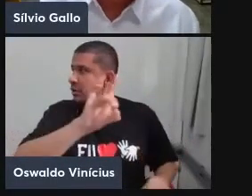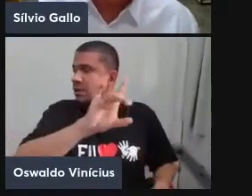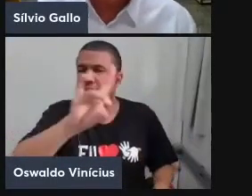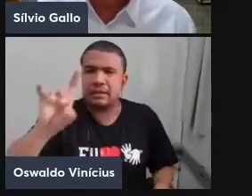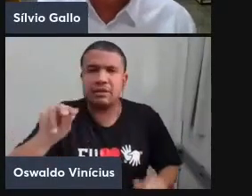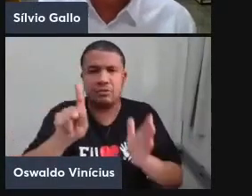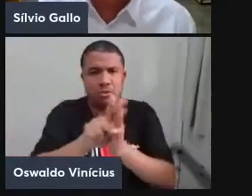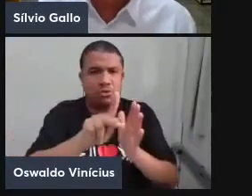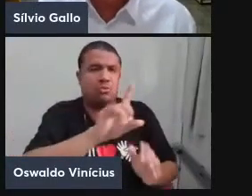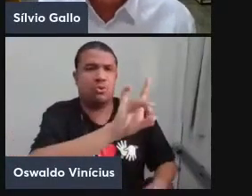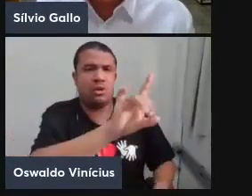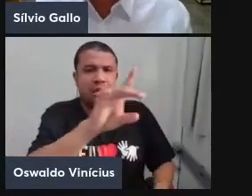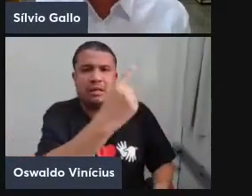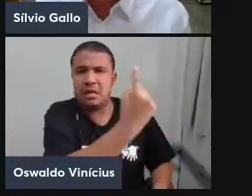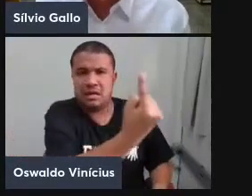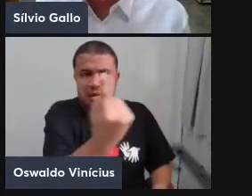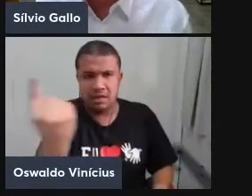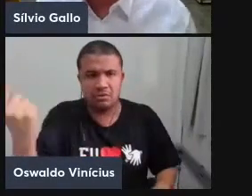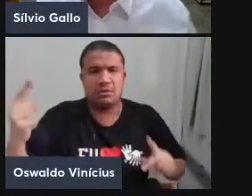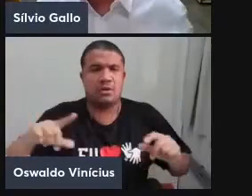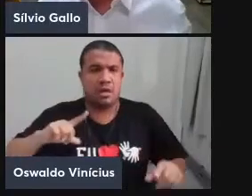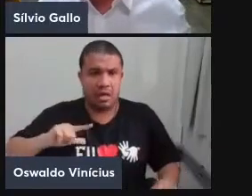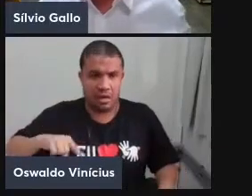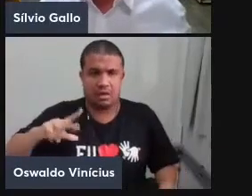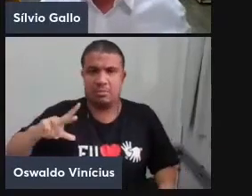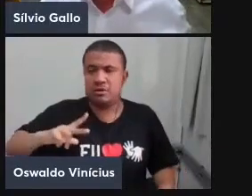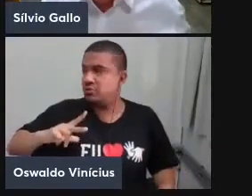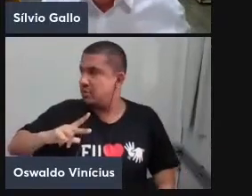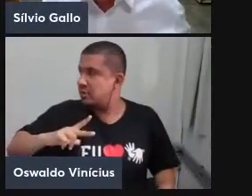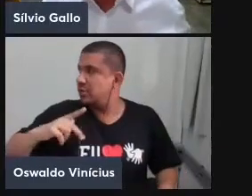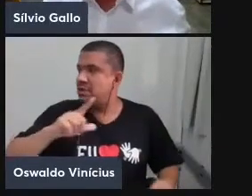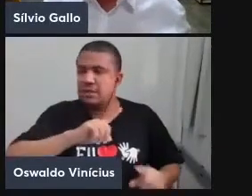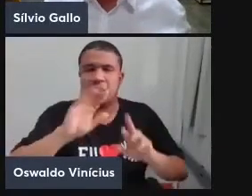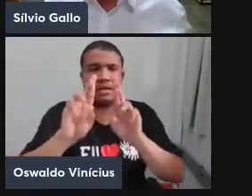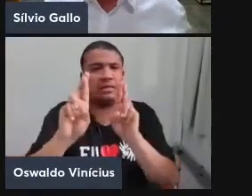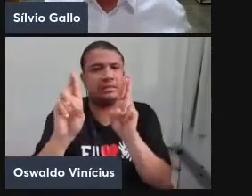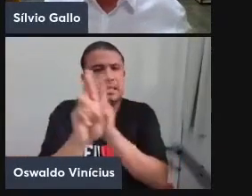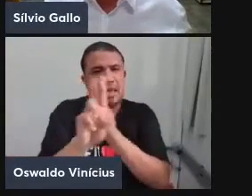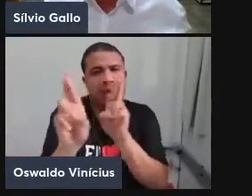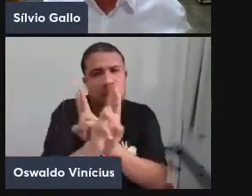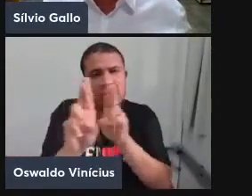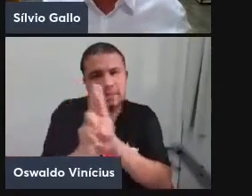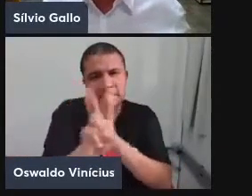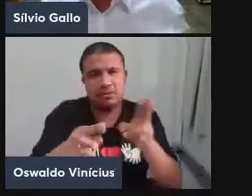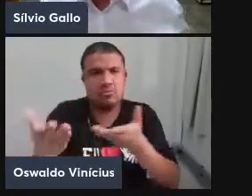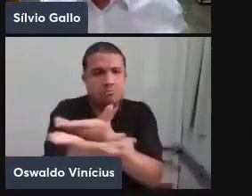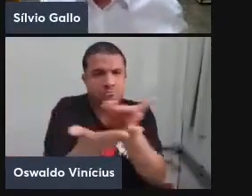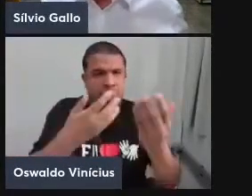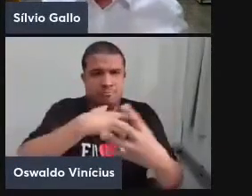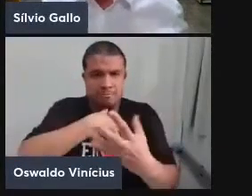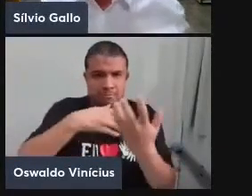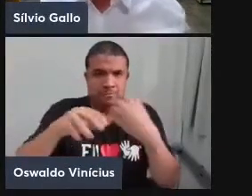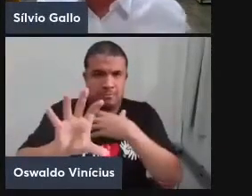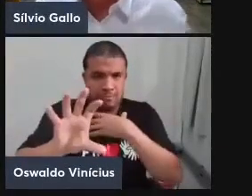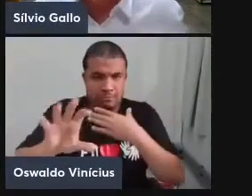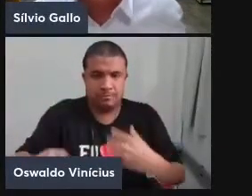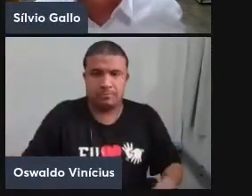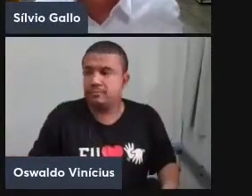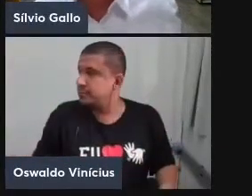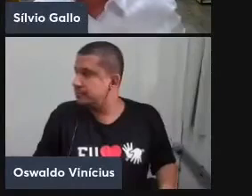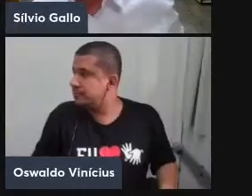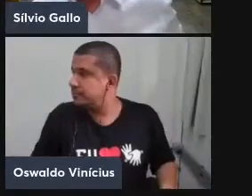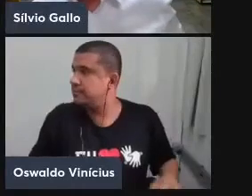nós, mas nós só nos fazemos na relação com os outros, na relação com os demais. É nesse